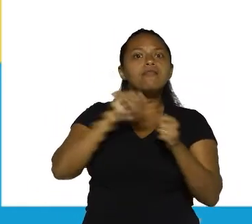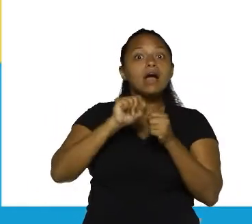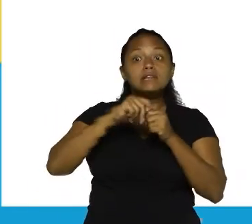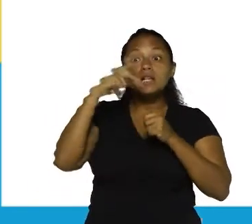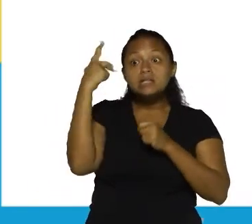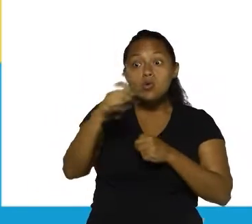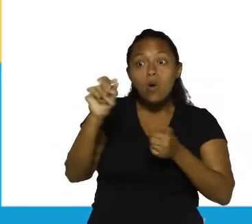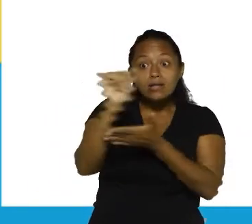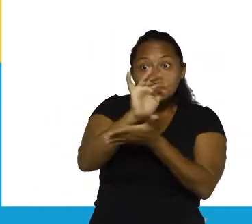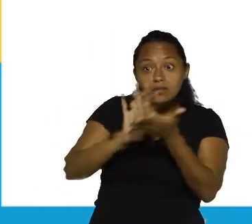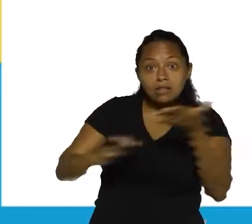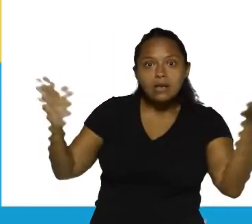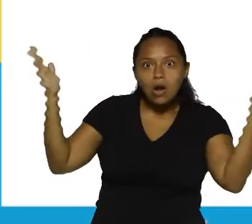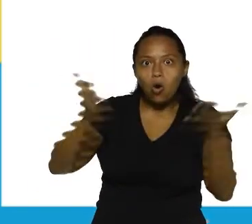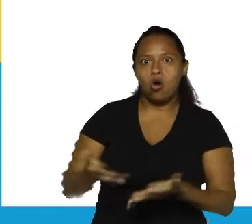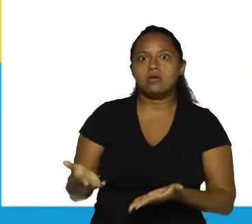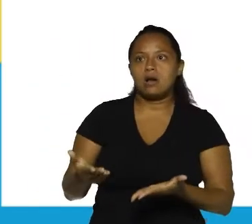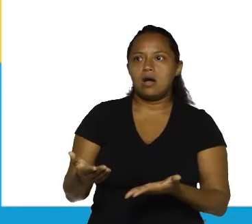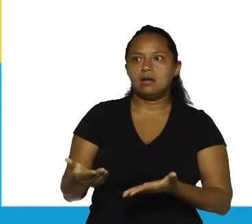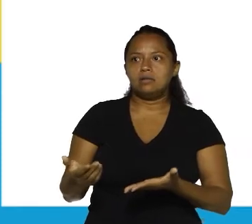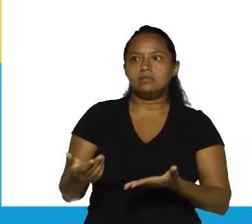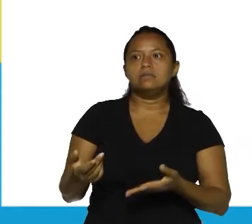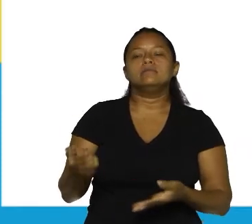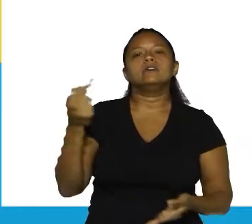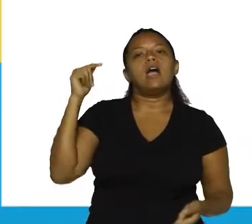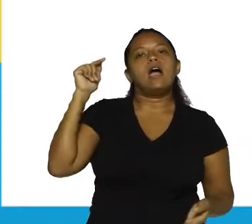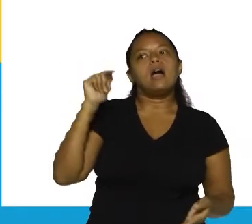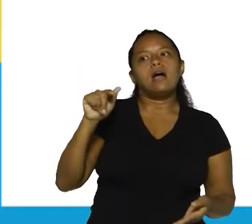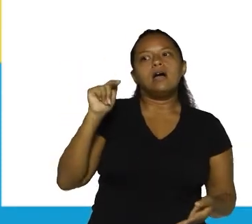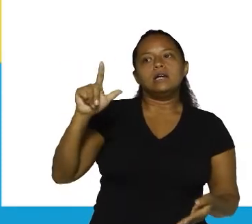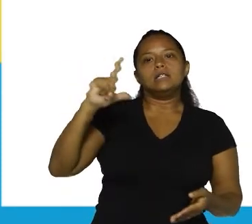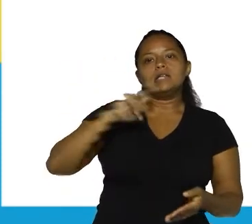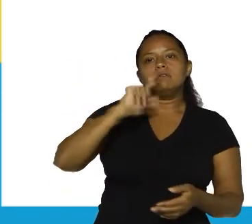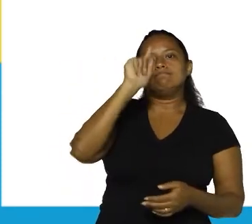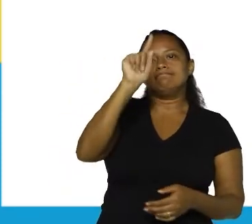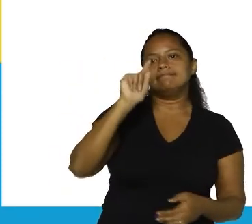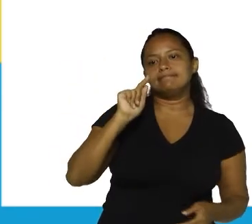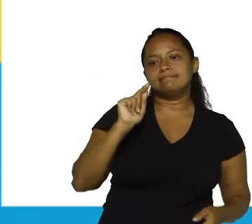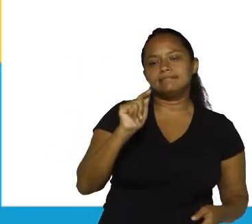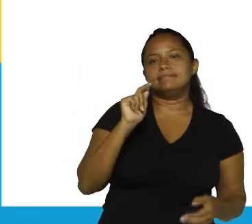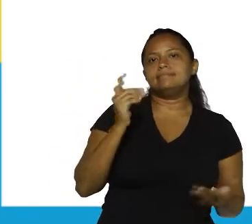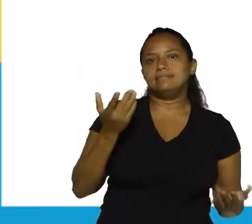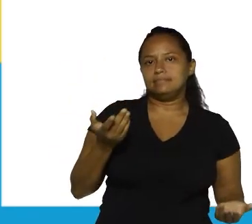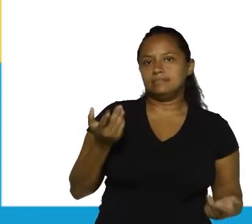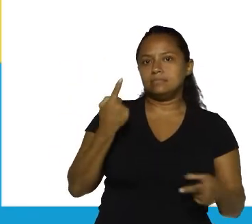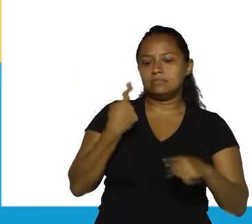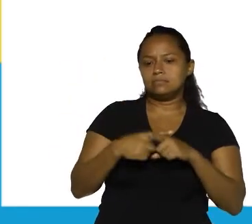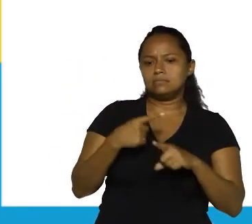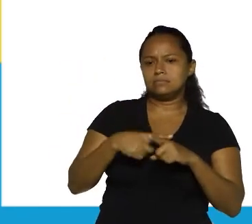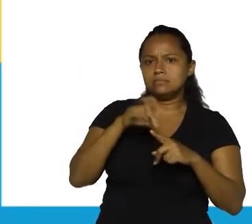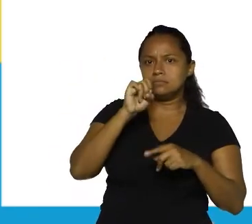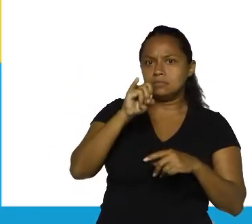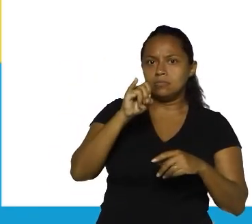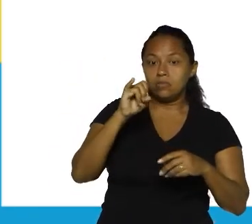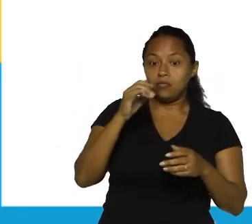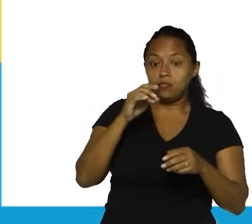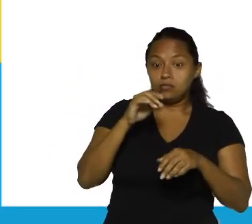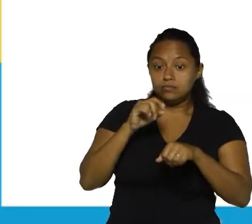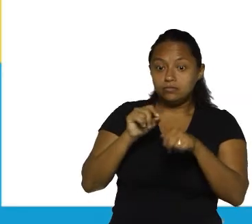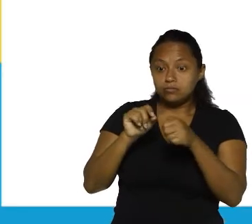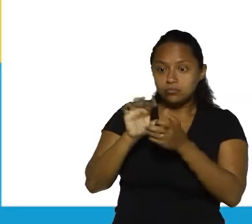agora. Agora. Agora, aqui eu tenho exclamação. Então, se eu for reproduzir na